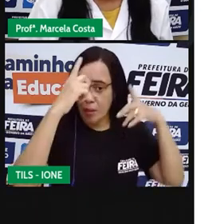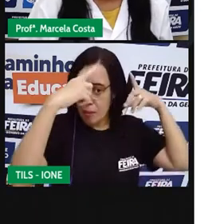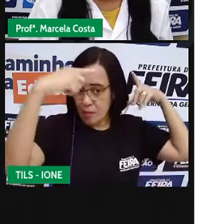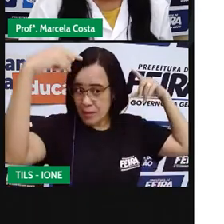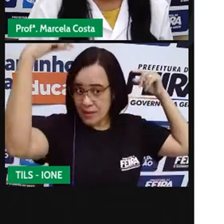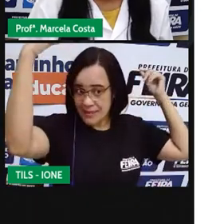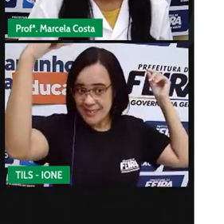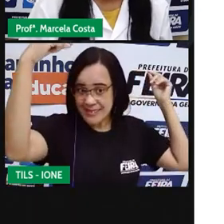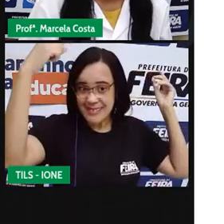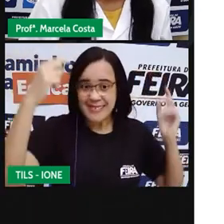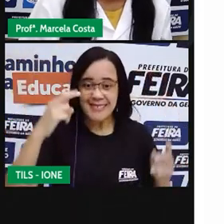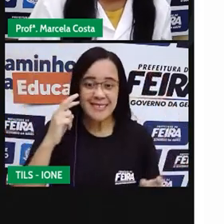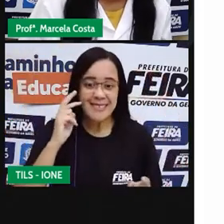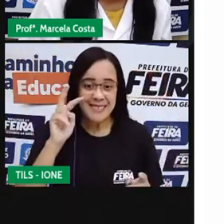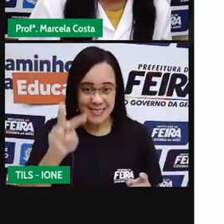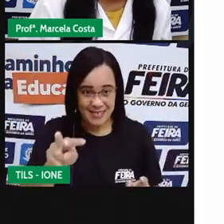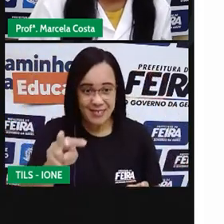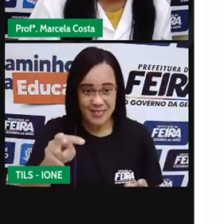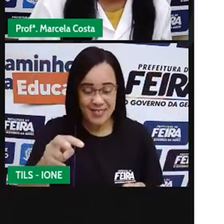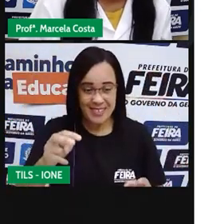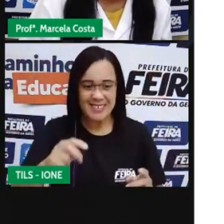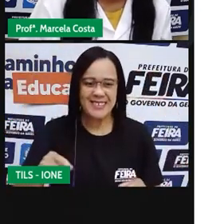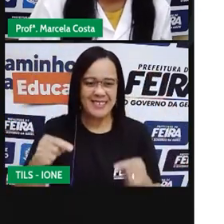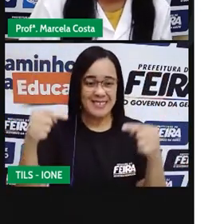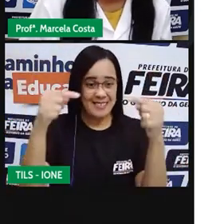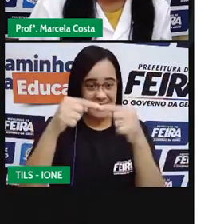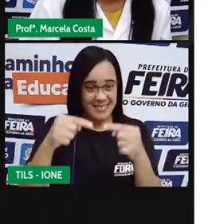Olha o príncipe encantado da história Branca de Neve.